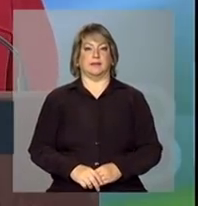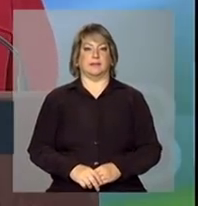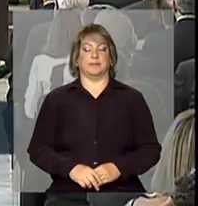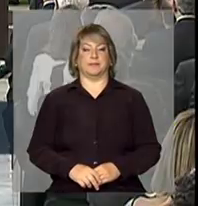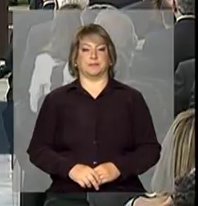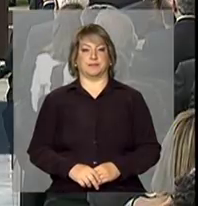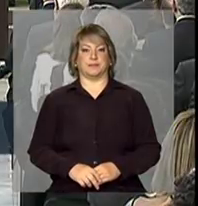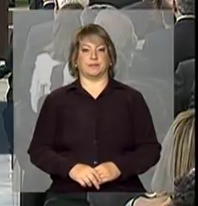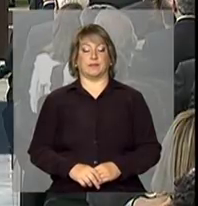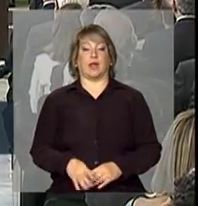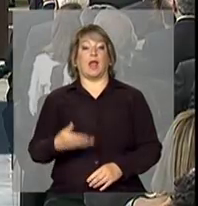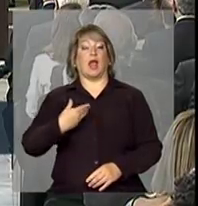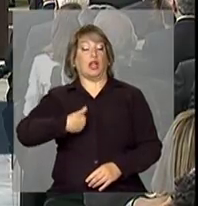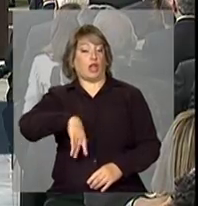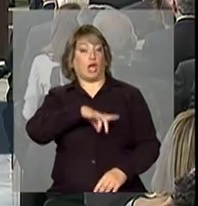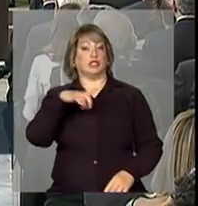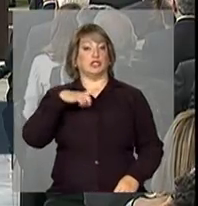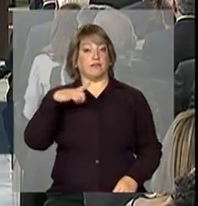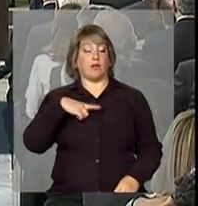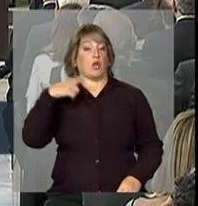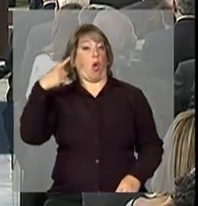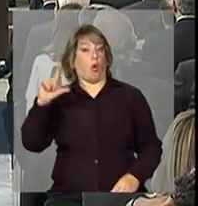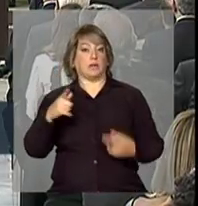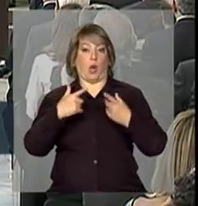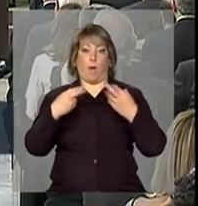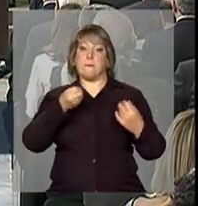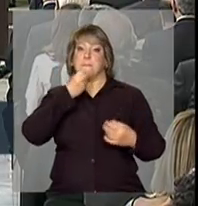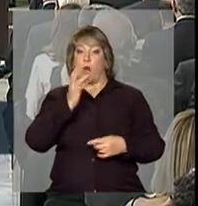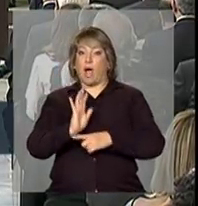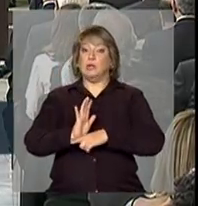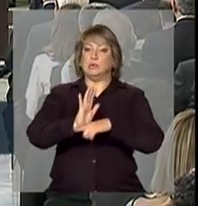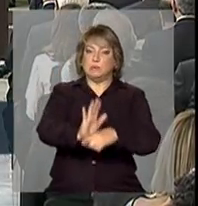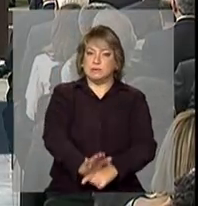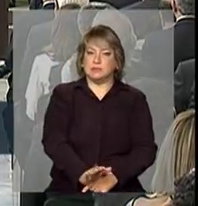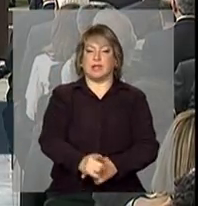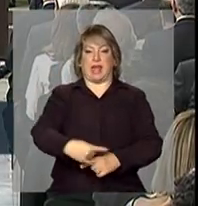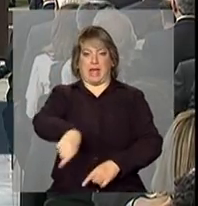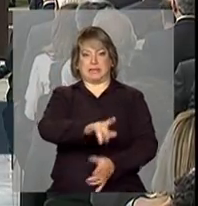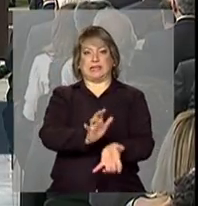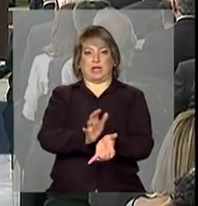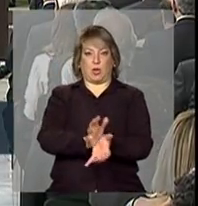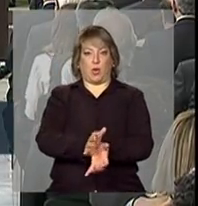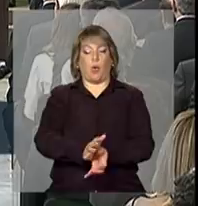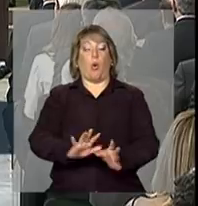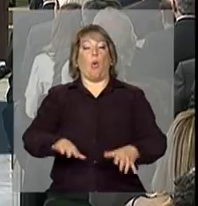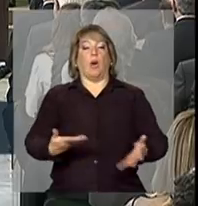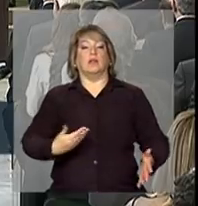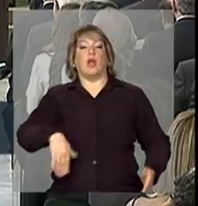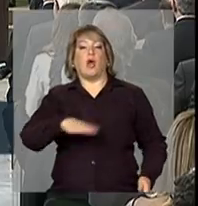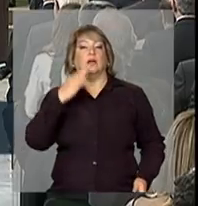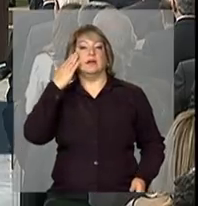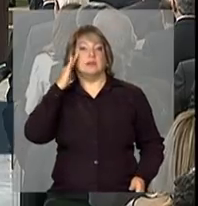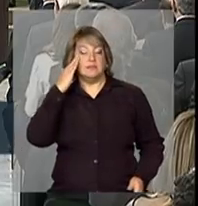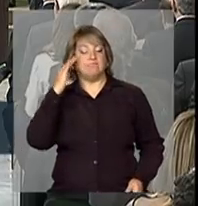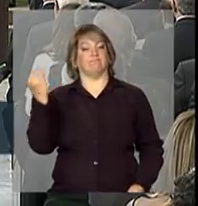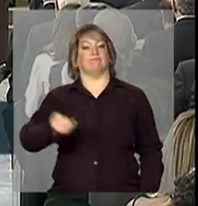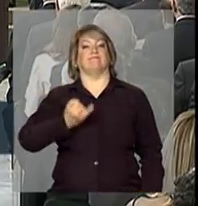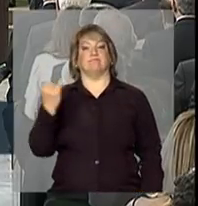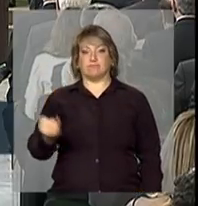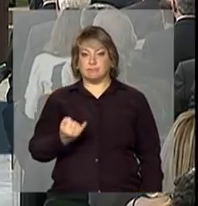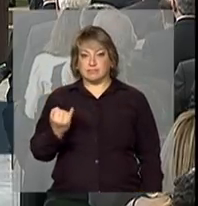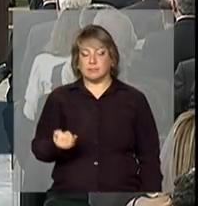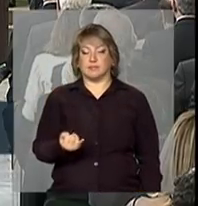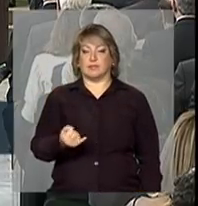nós tivemos um outro impulso quando, reconhecendo a importância através, inclusive,